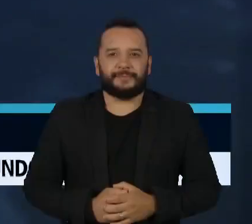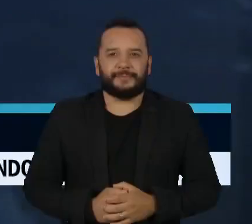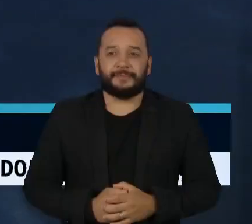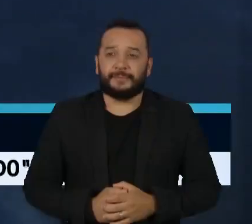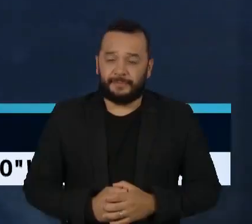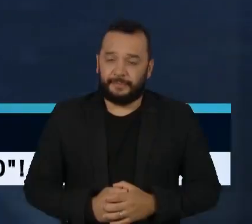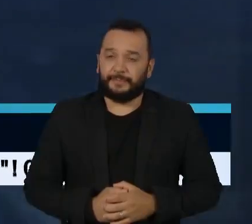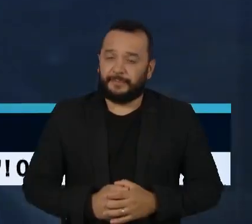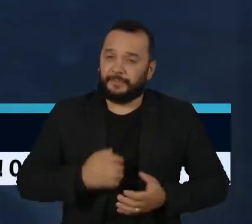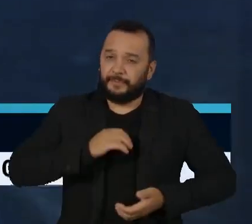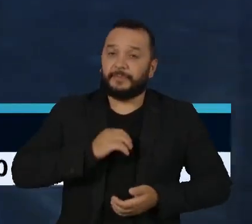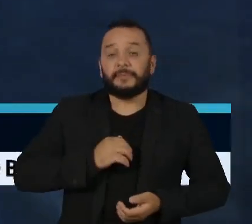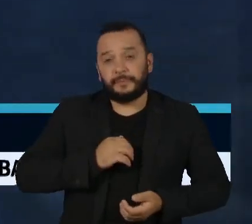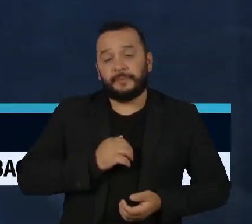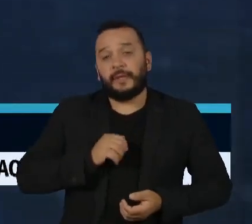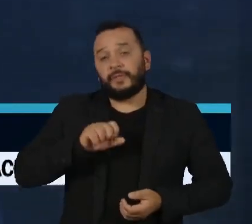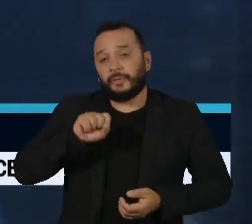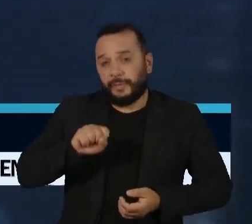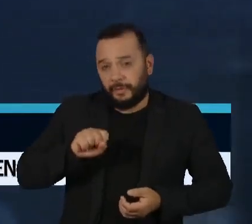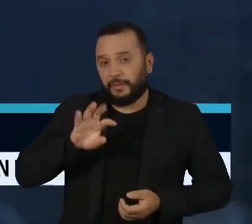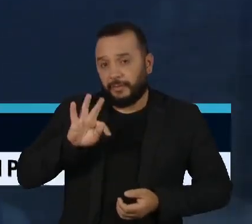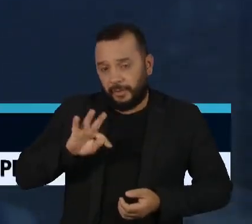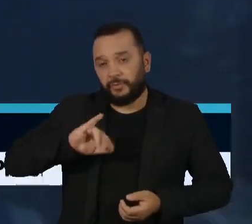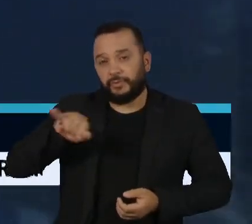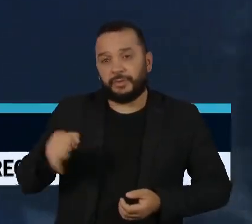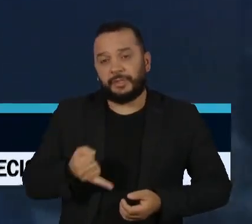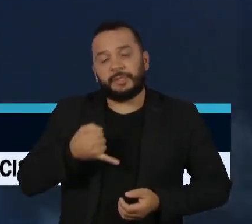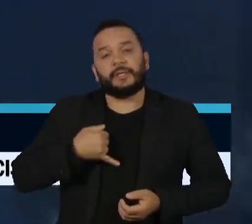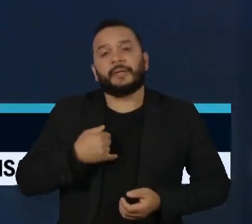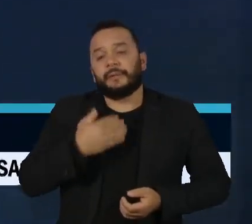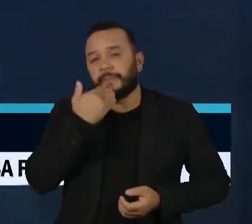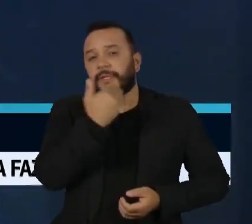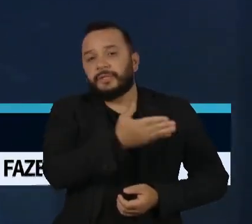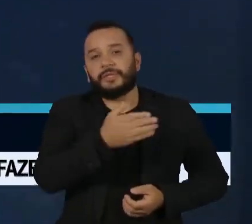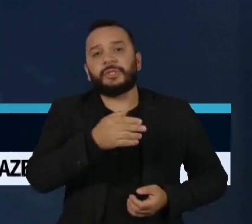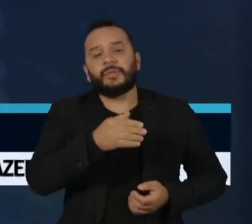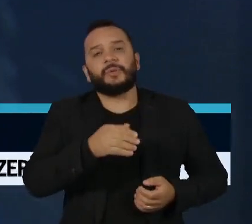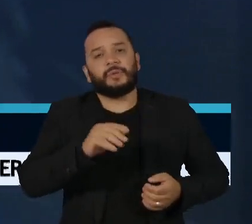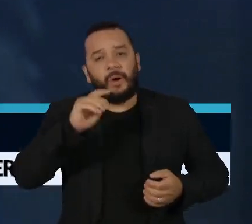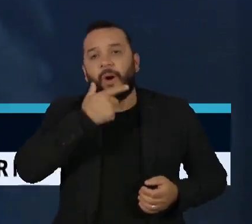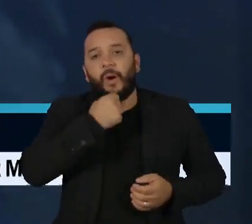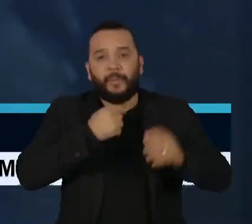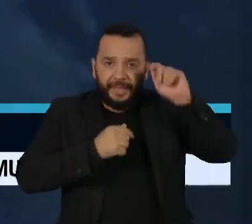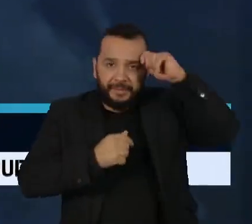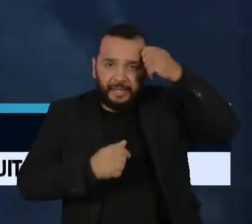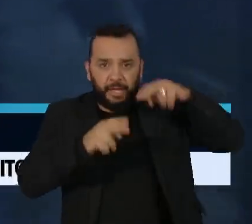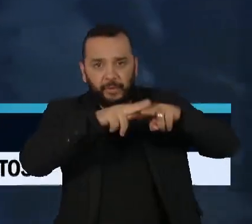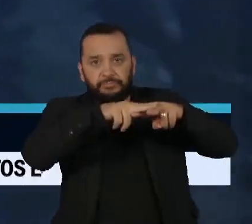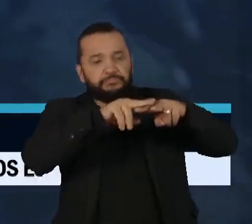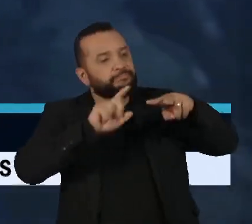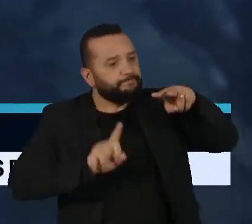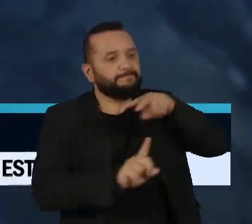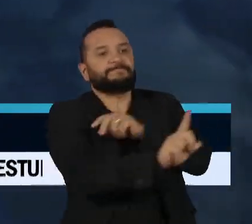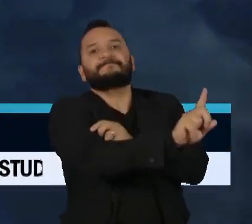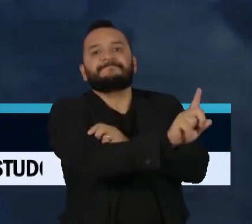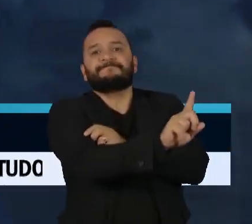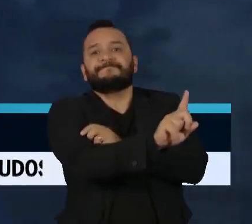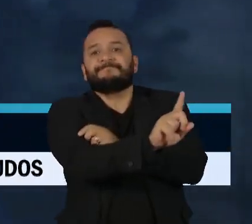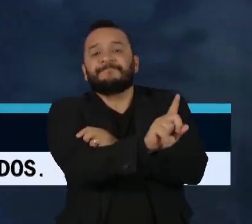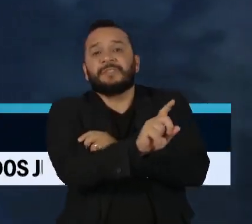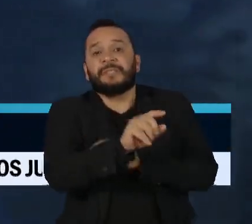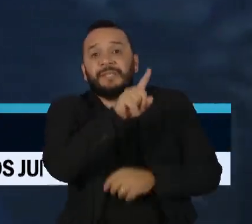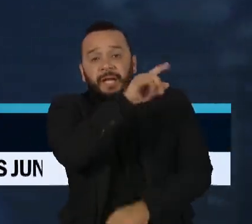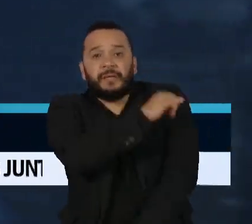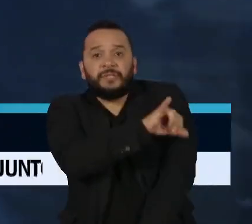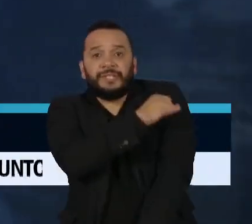O Superior Tribunal de Justiça mandou soltar um homem negro que estava preso há três anos no Rio de Janeiro, acusado em 62